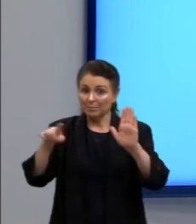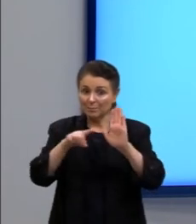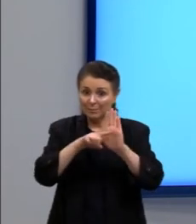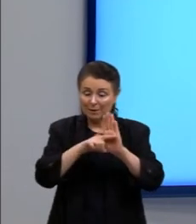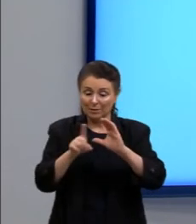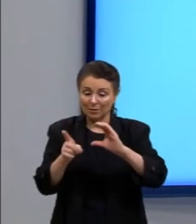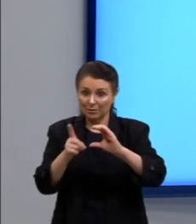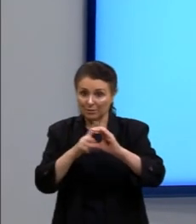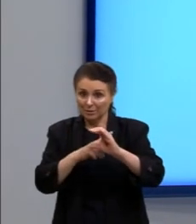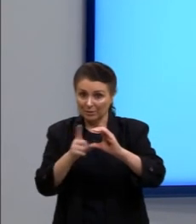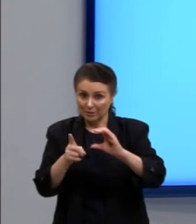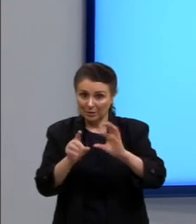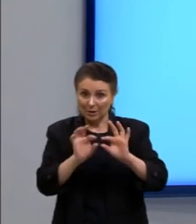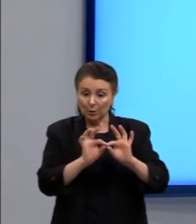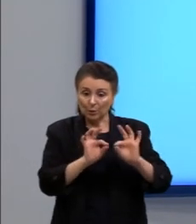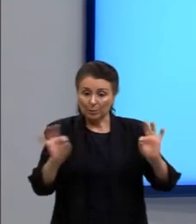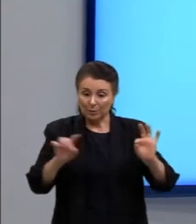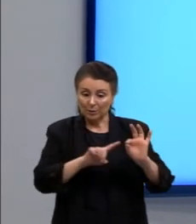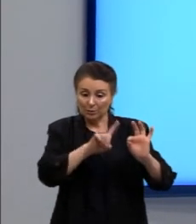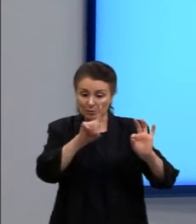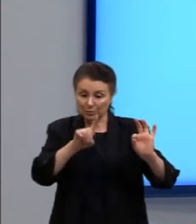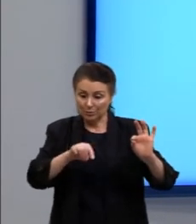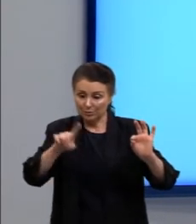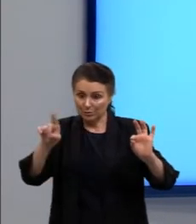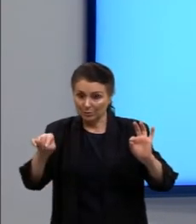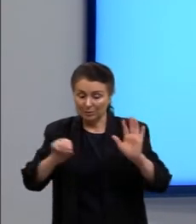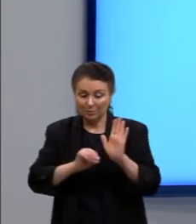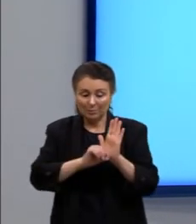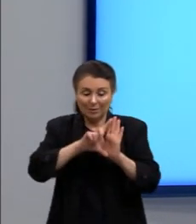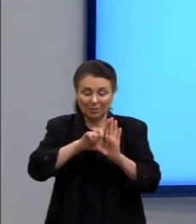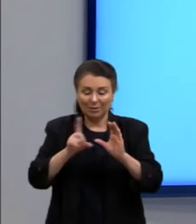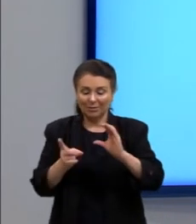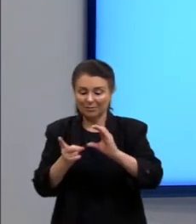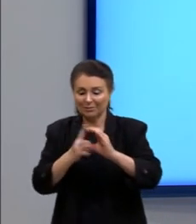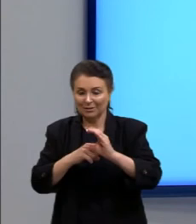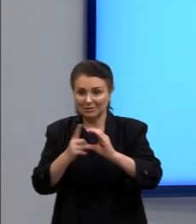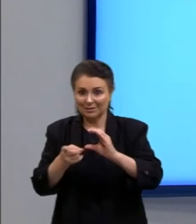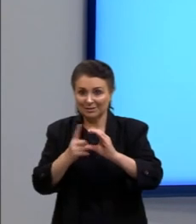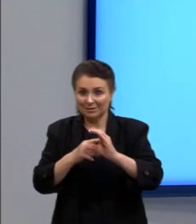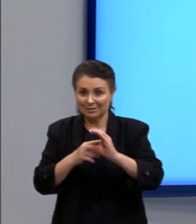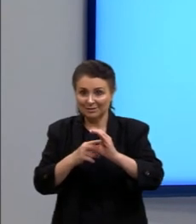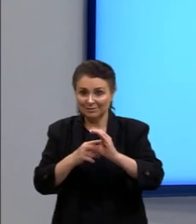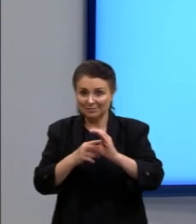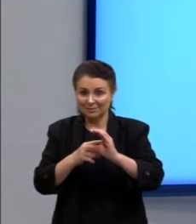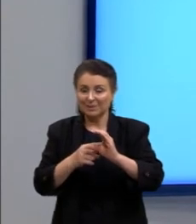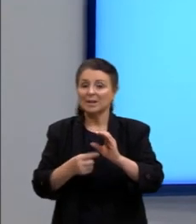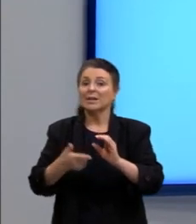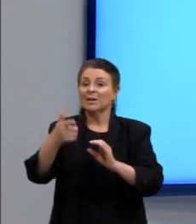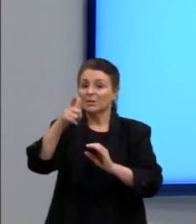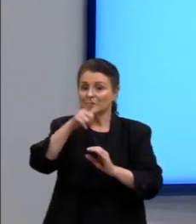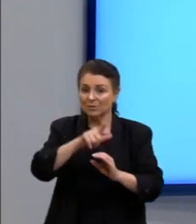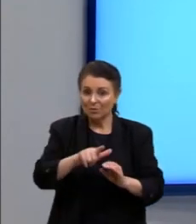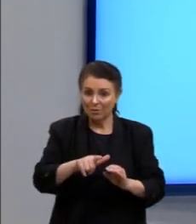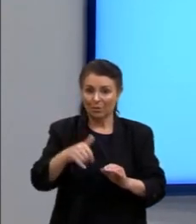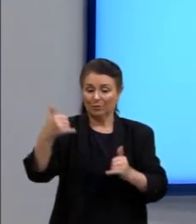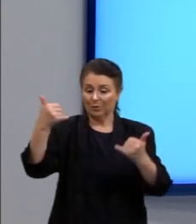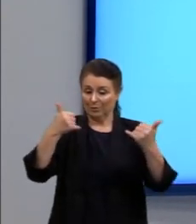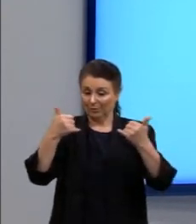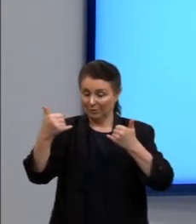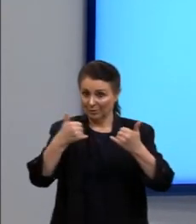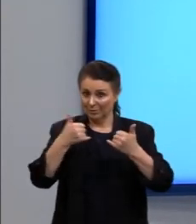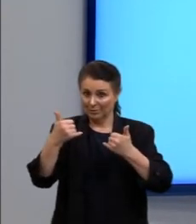o comprimento de onda, maior será a velocidade. Então, vou trazendo essa informação para cá.